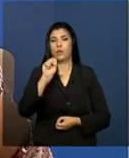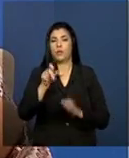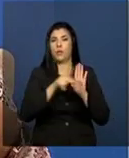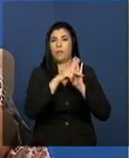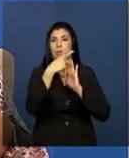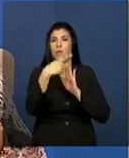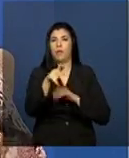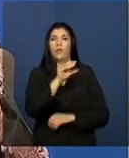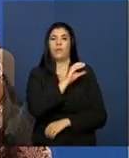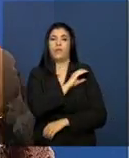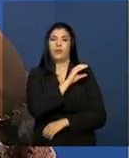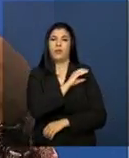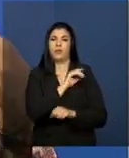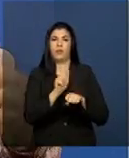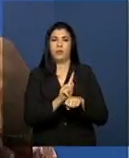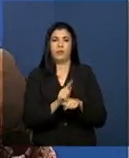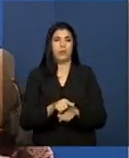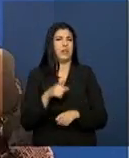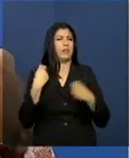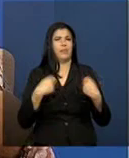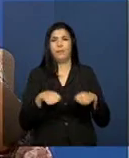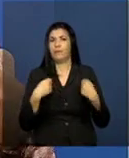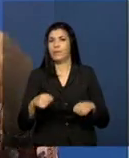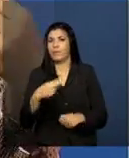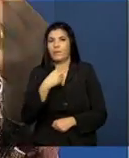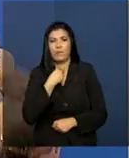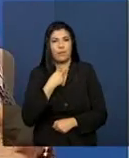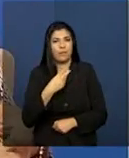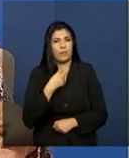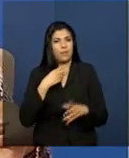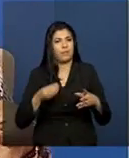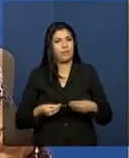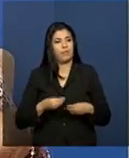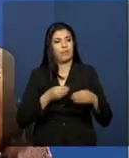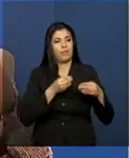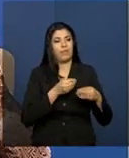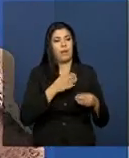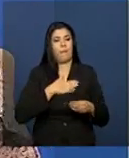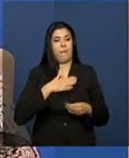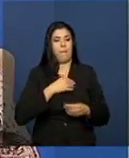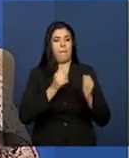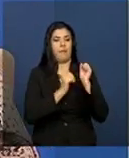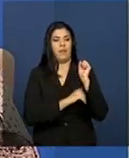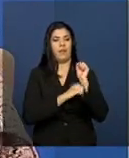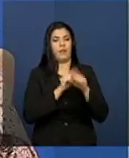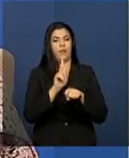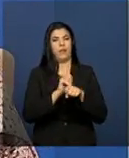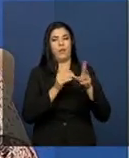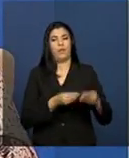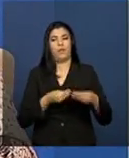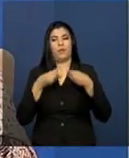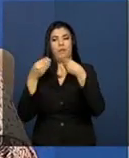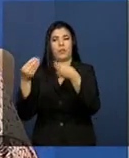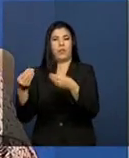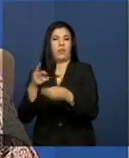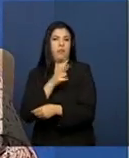muito importante. Eles não devem fornecer a senha deles a ninguém, e sim fazer o cadastro dos técnicos no sistema. Acho que